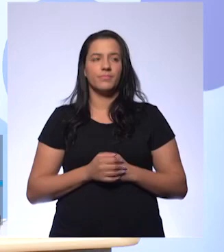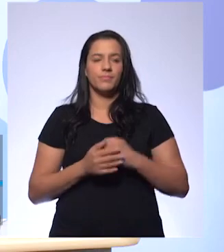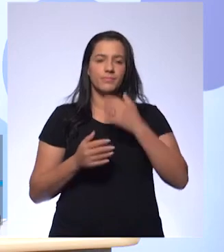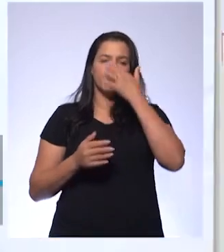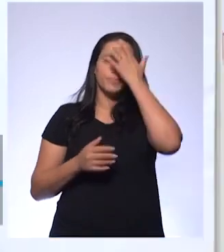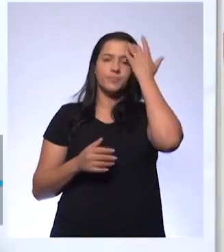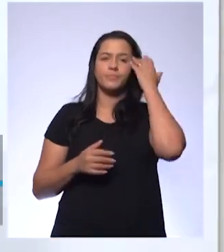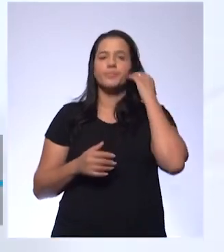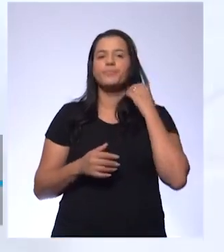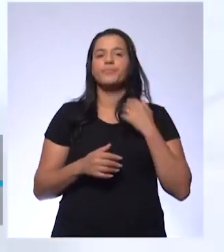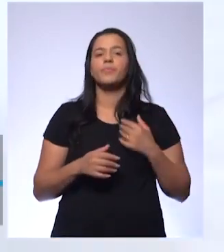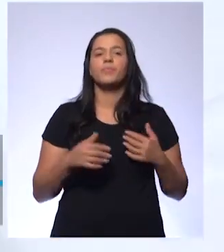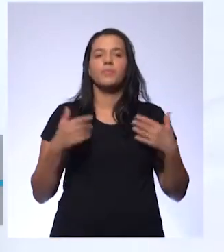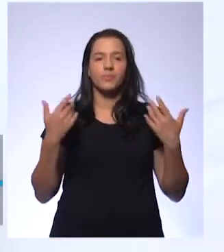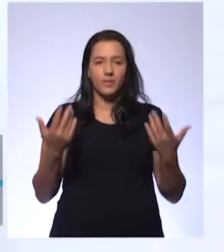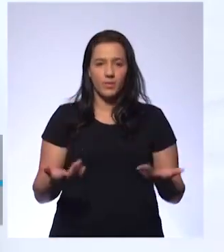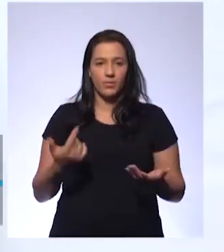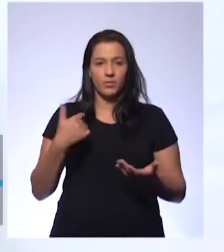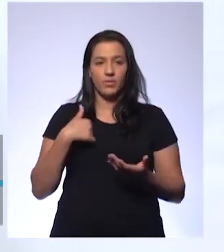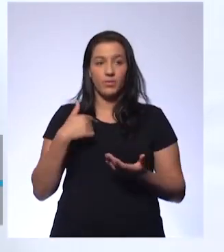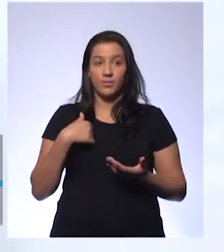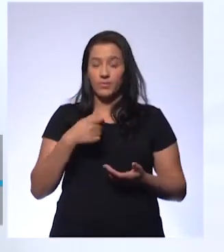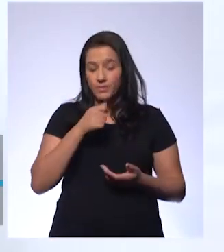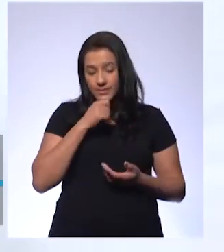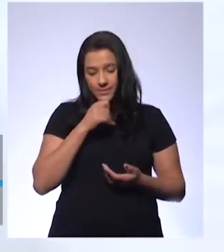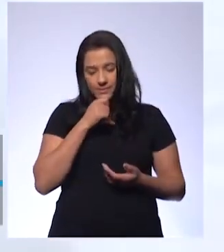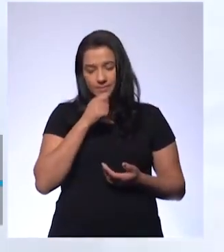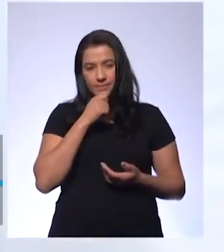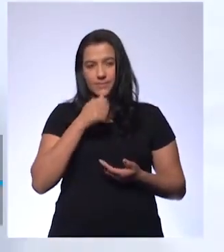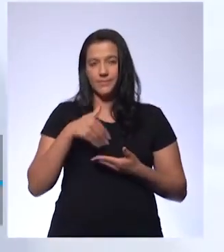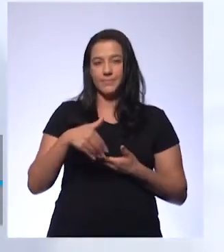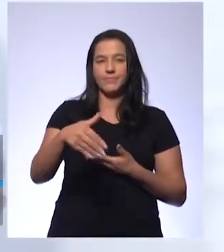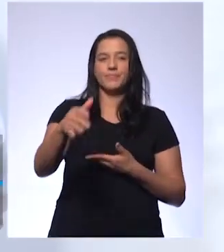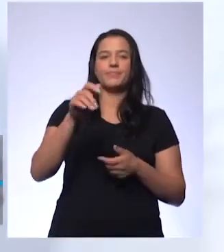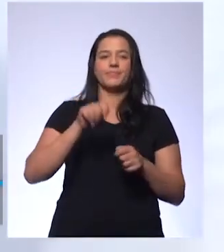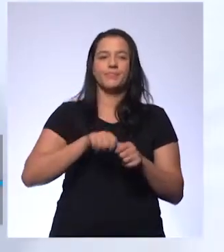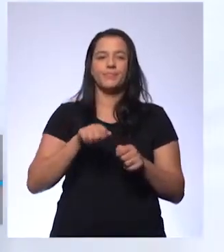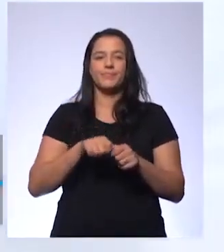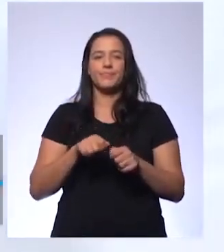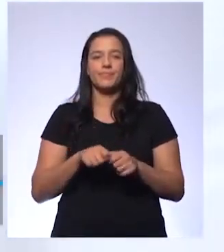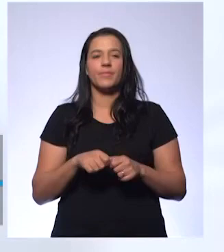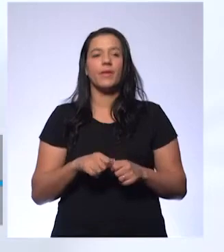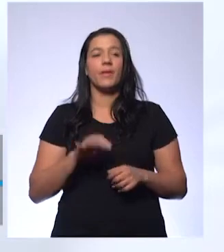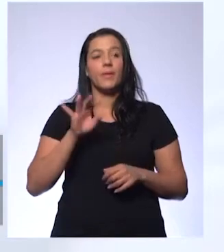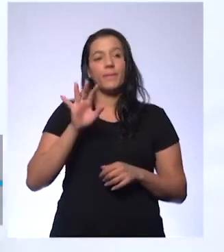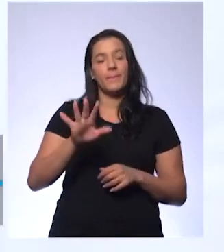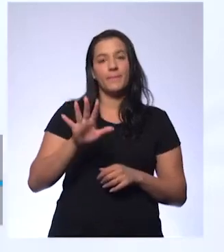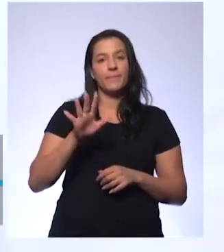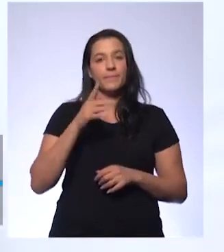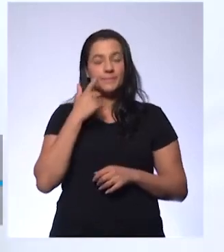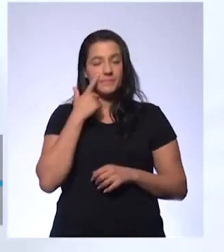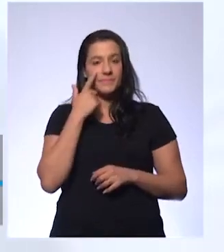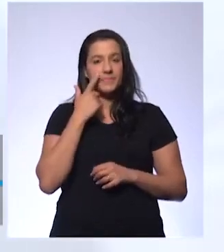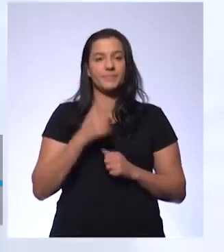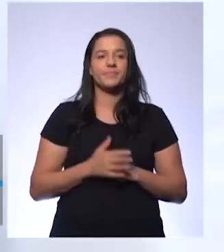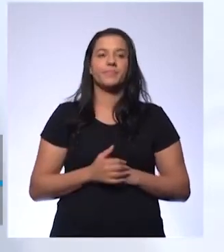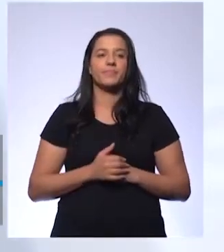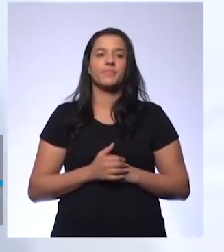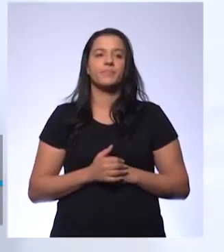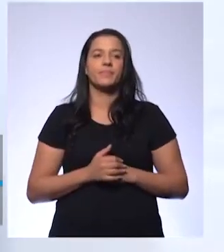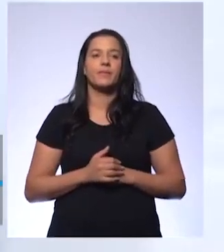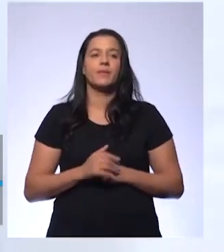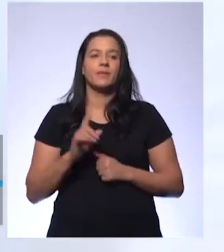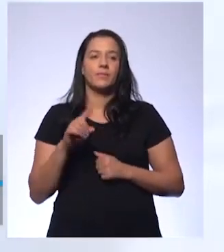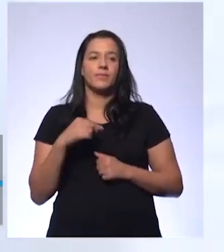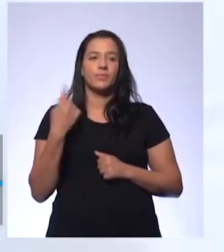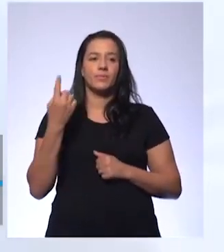É assim. Eu ainda vou fazer essa pergunta, tá? Como vocês falaram esse título. Mas vamos lá. Mas obrigado, gente. Mas aí depois eu deixo